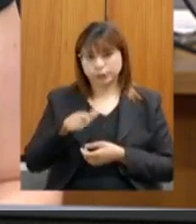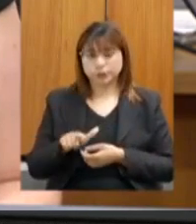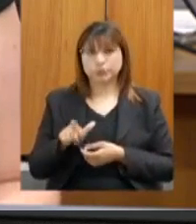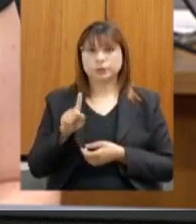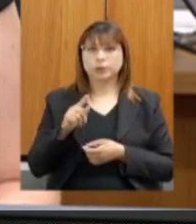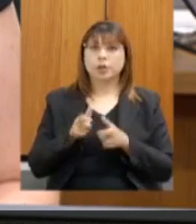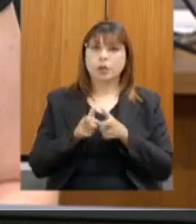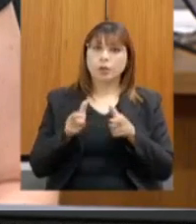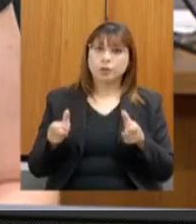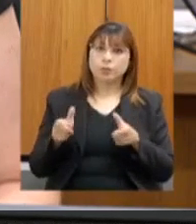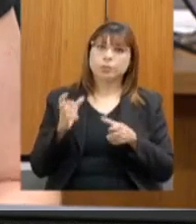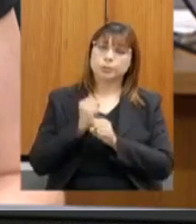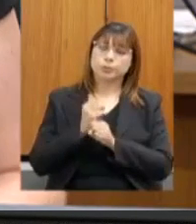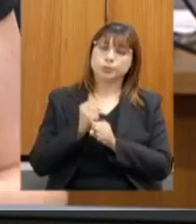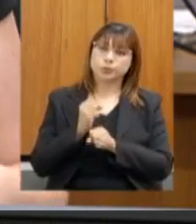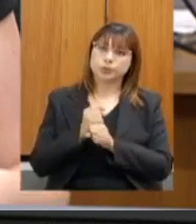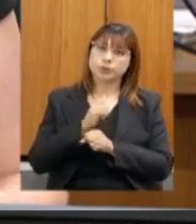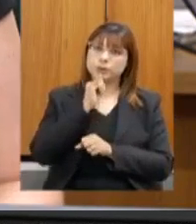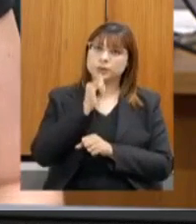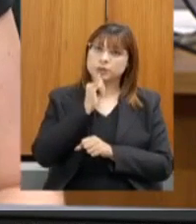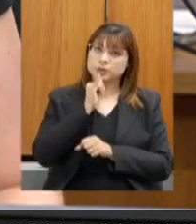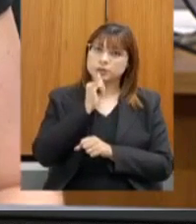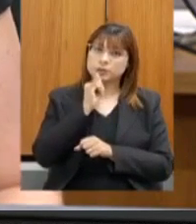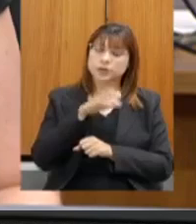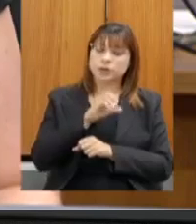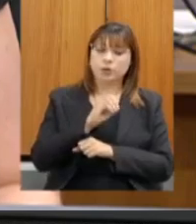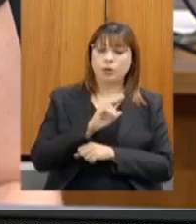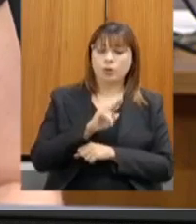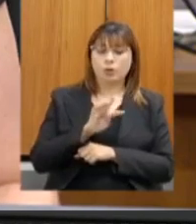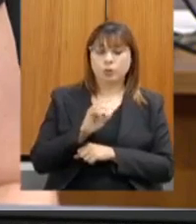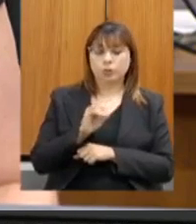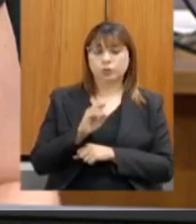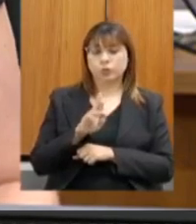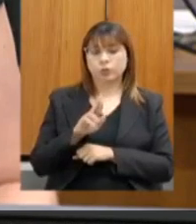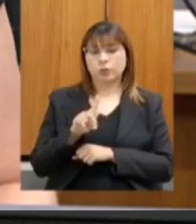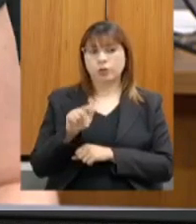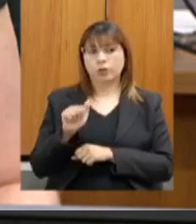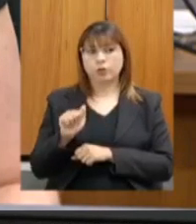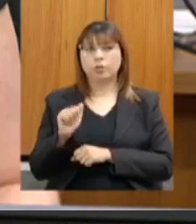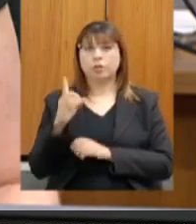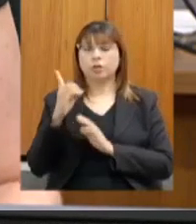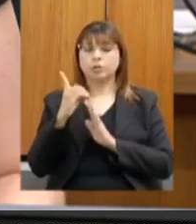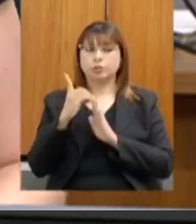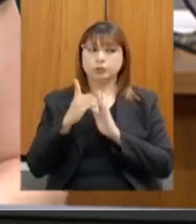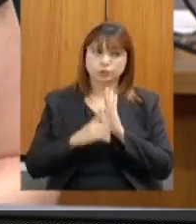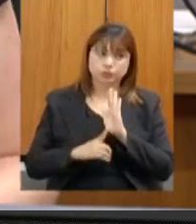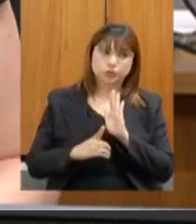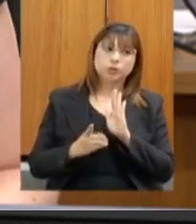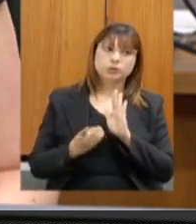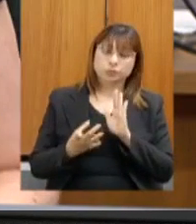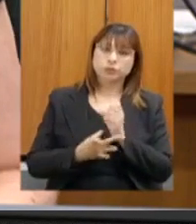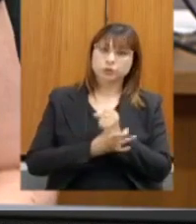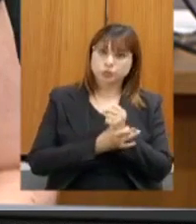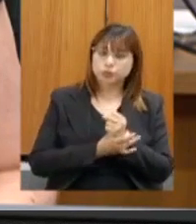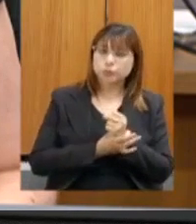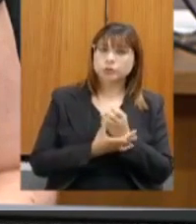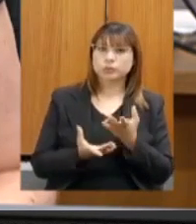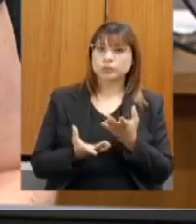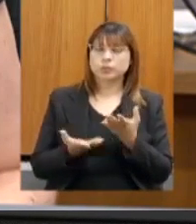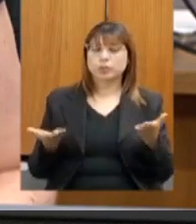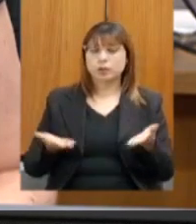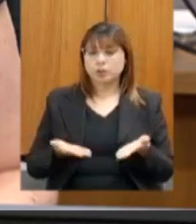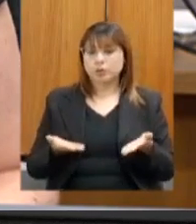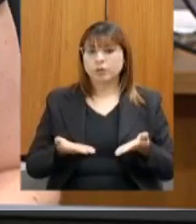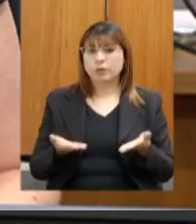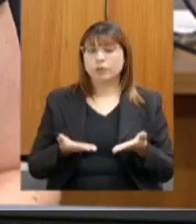o aumento da produtividade, por exemplo, no caso das outorgas. Considerando do início do ano até agora, a gente teve uma redução